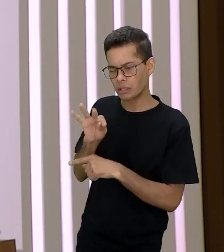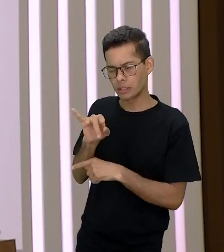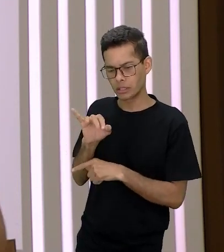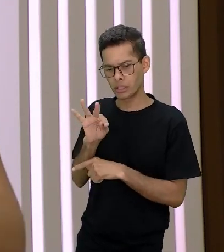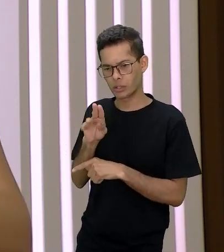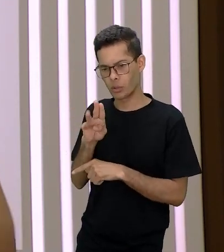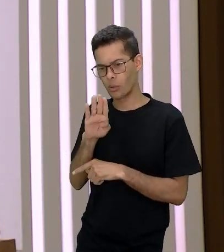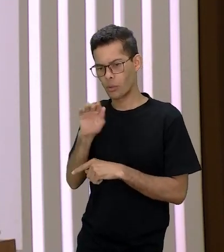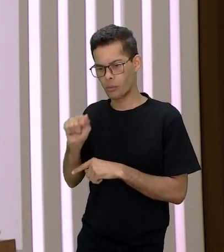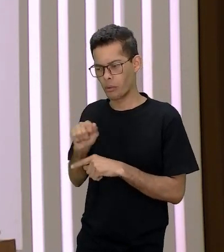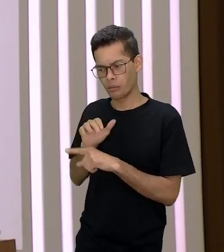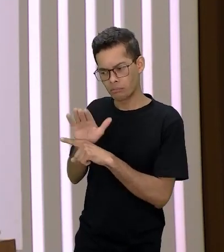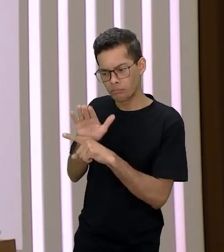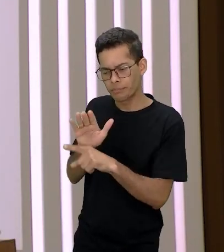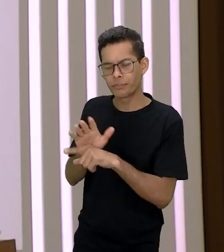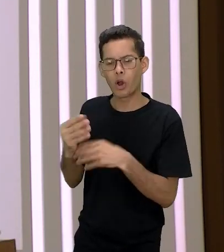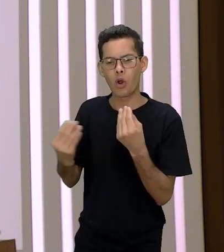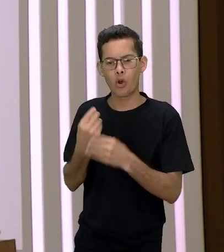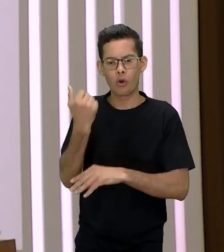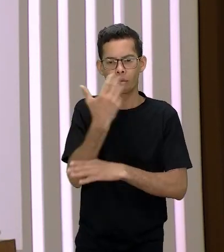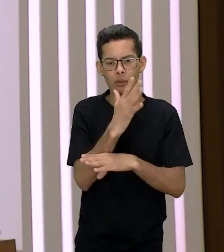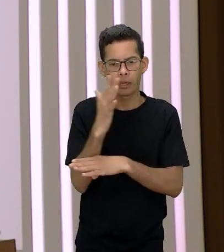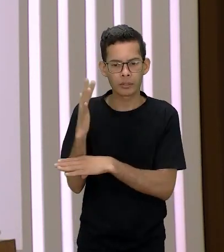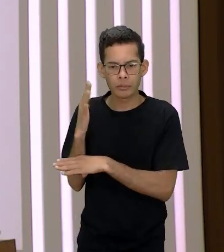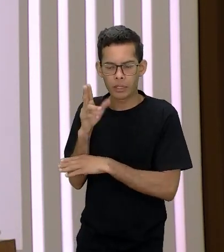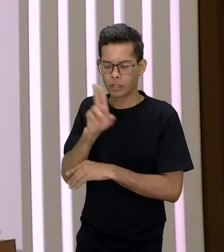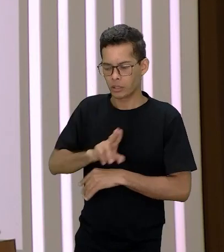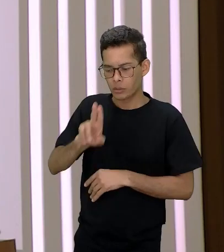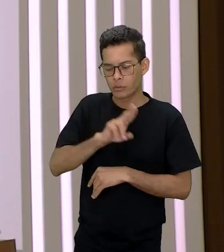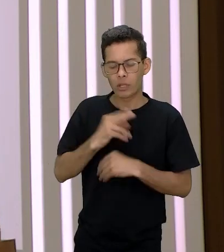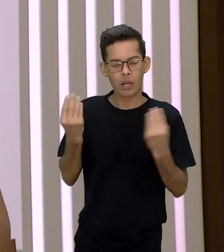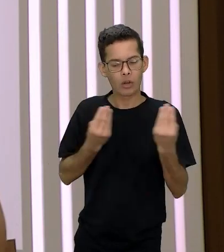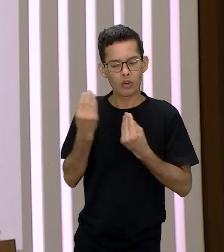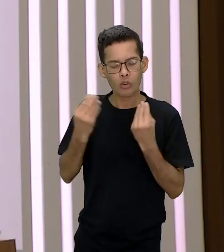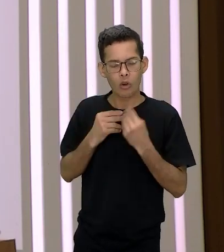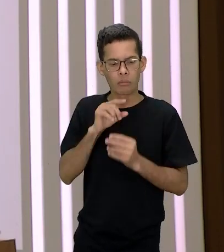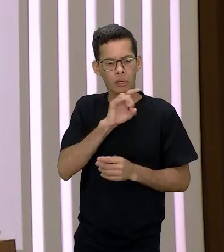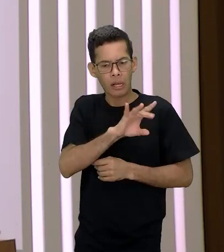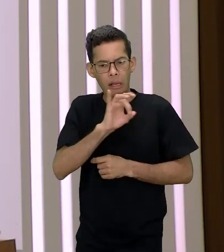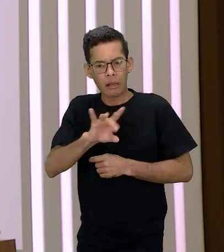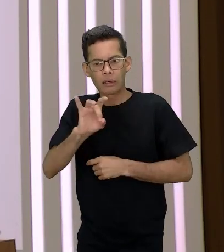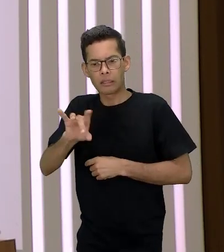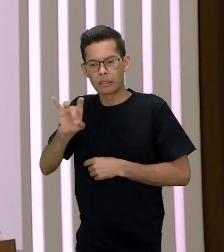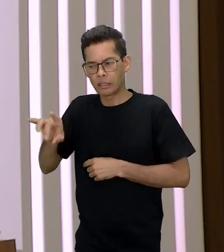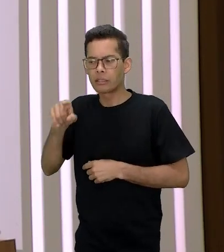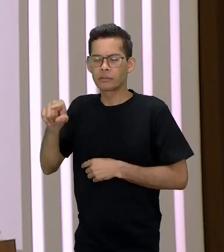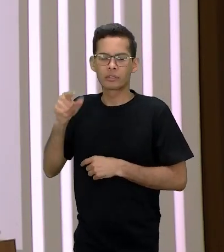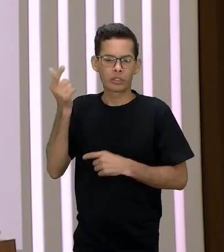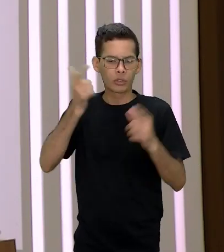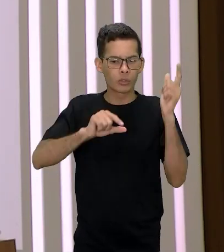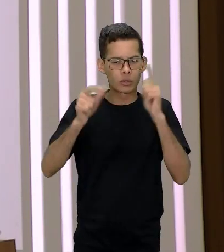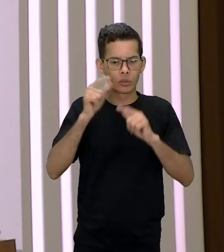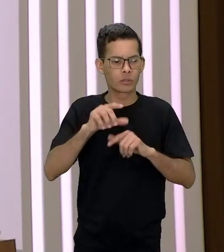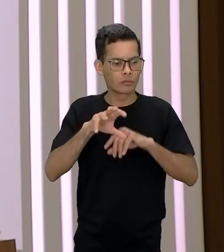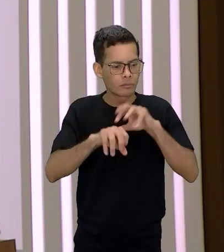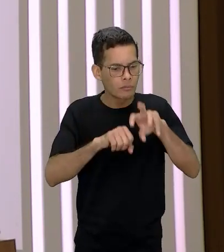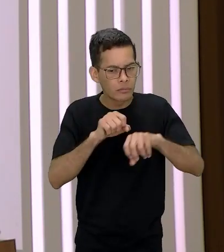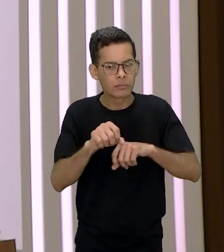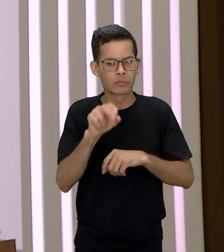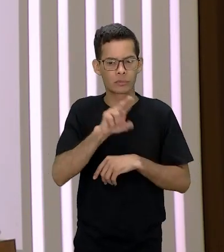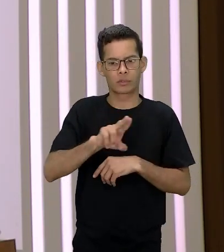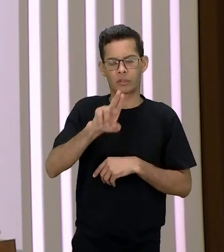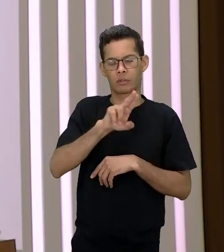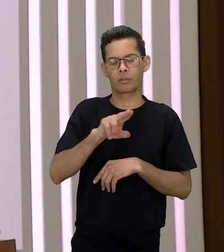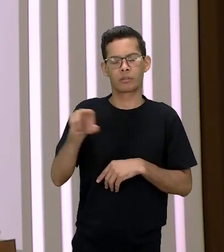como manusear ali as plantas de Boston o que tem ali para que ela consiga manter